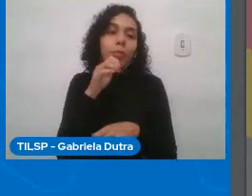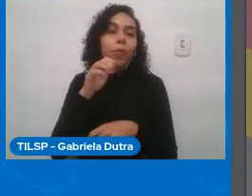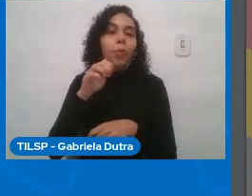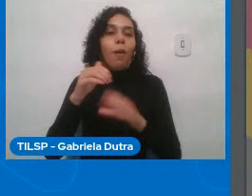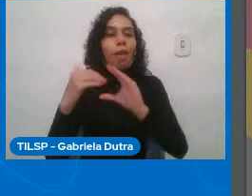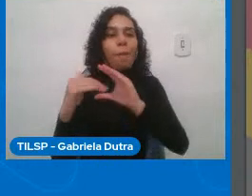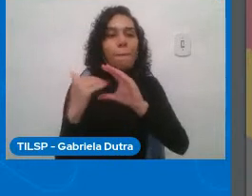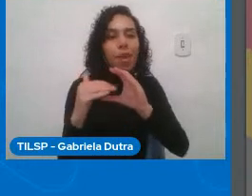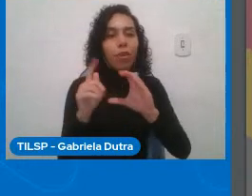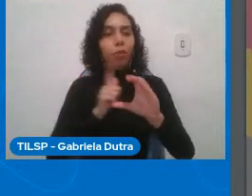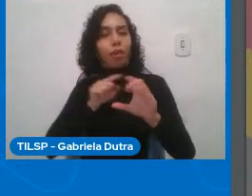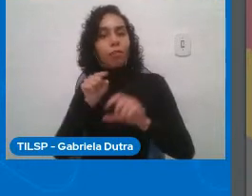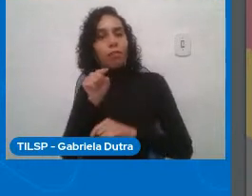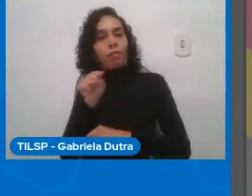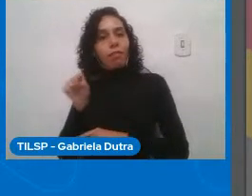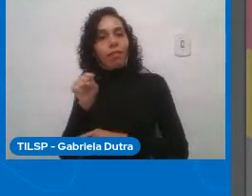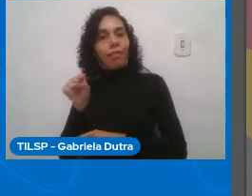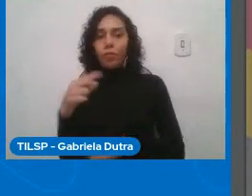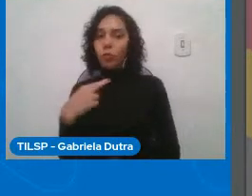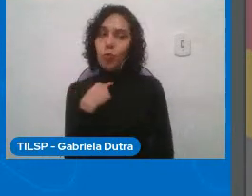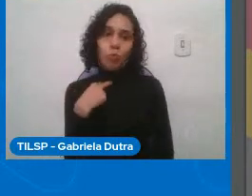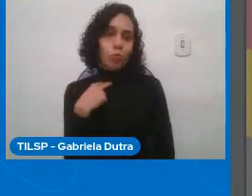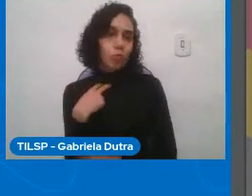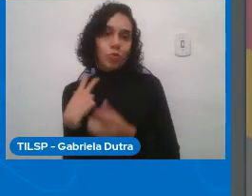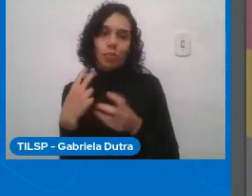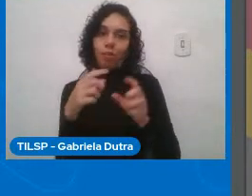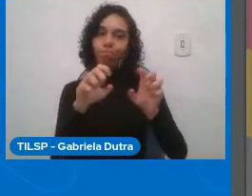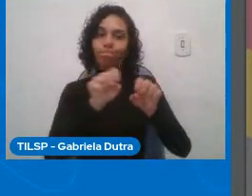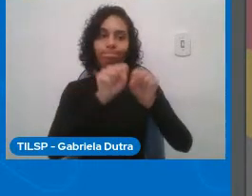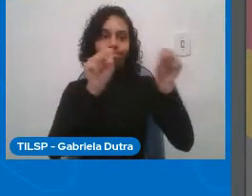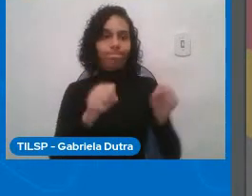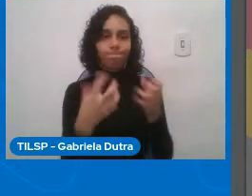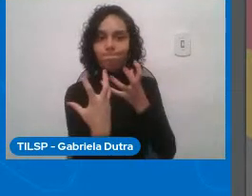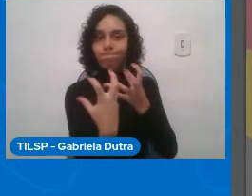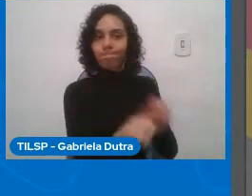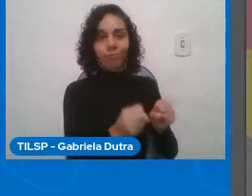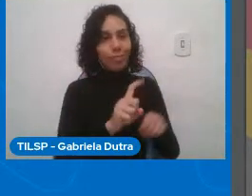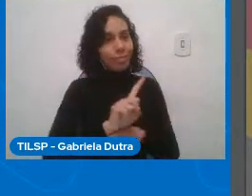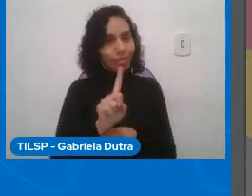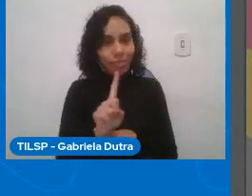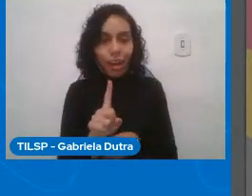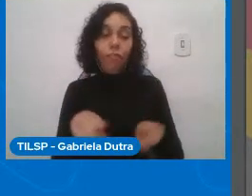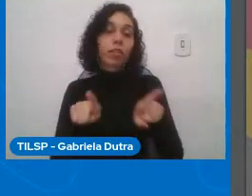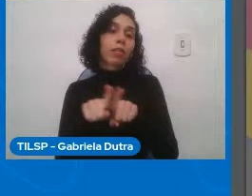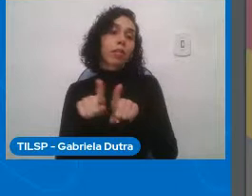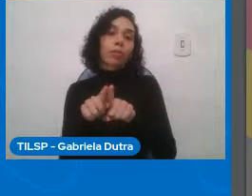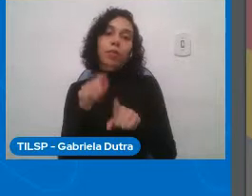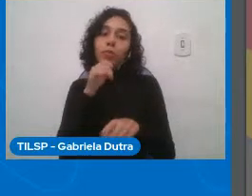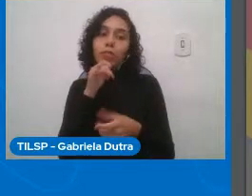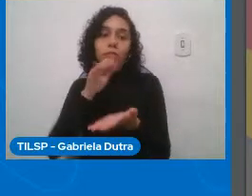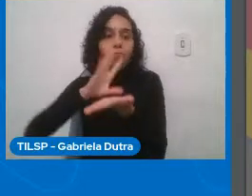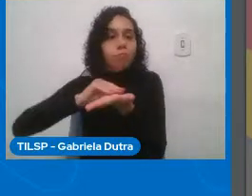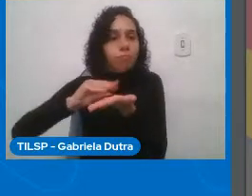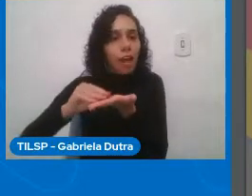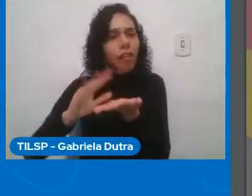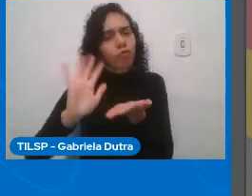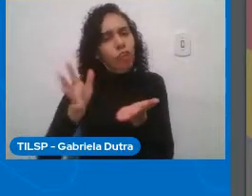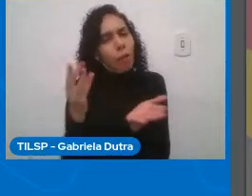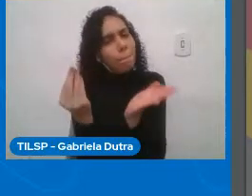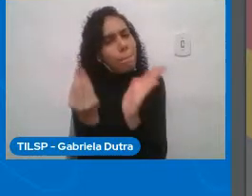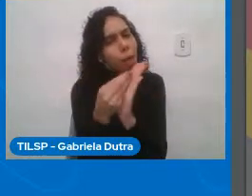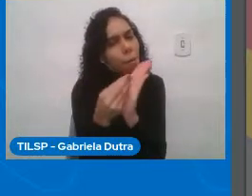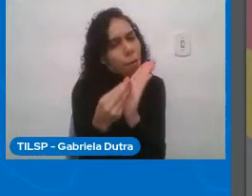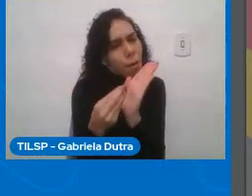exigia que a pessoa informasse, reinformasse dados que ela já tinha cadastrado e mesmo aí,